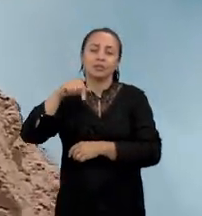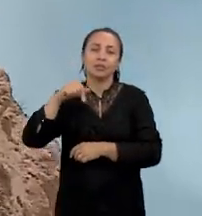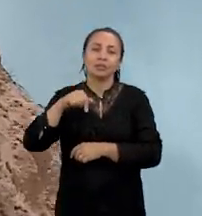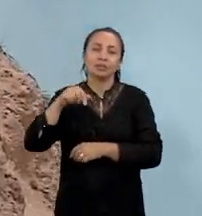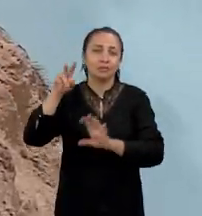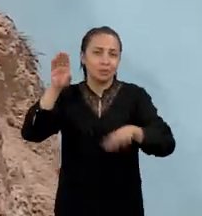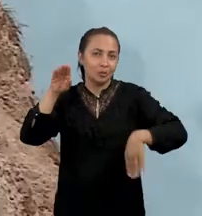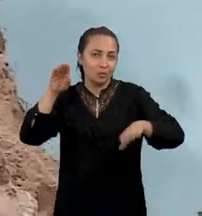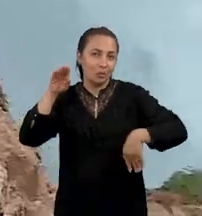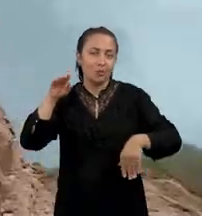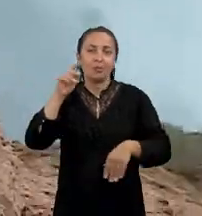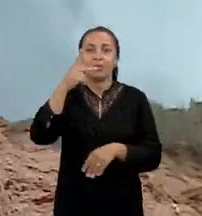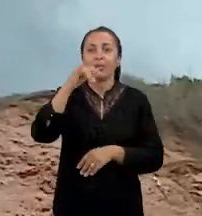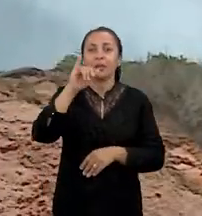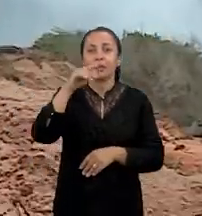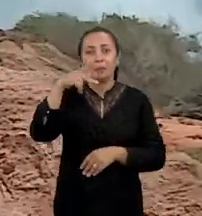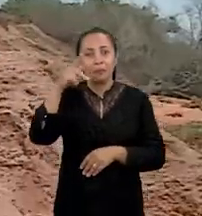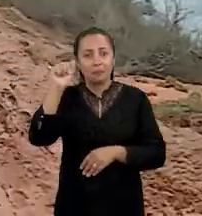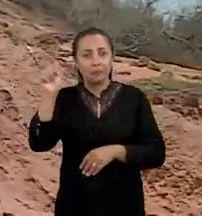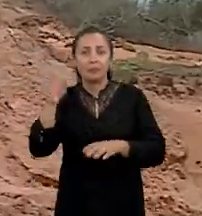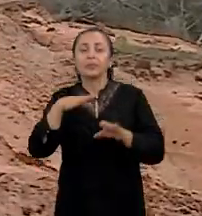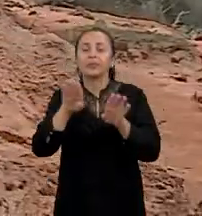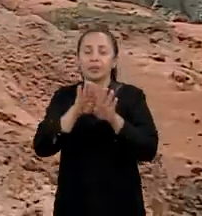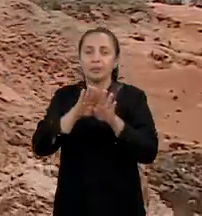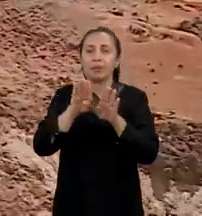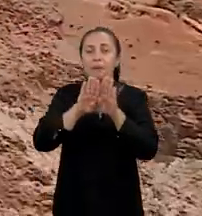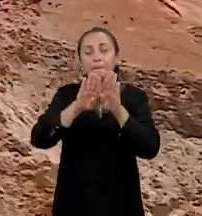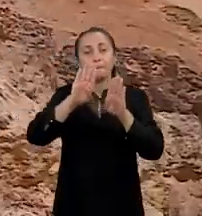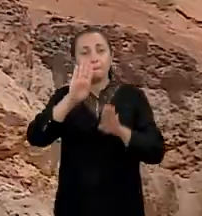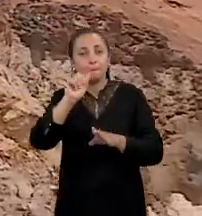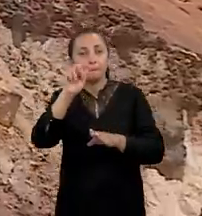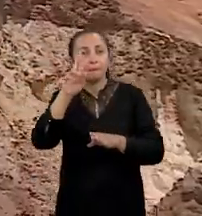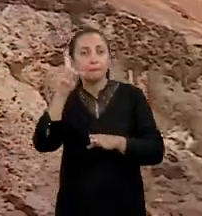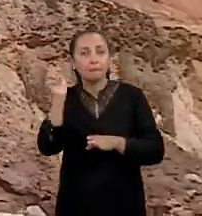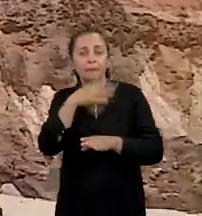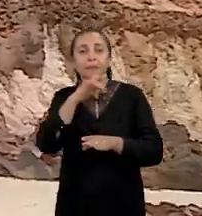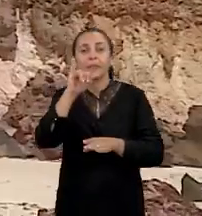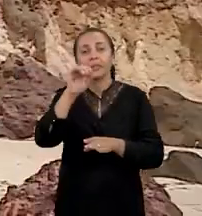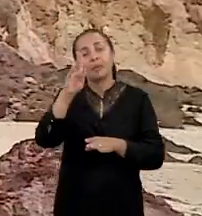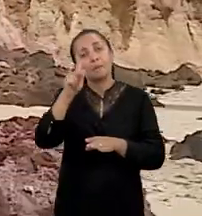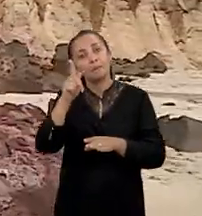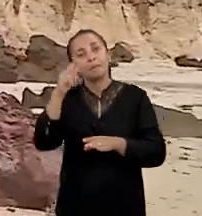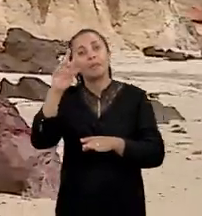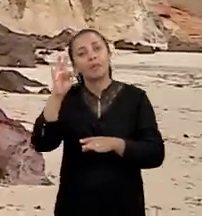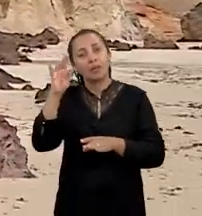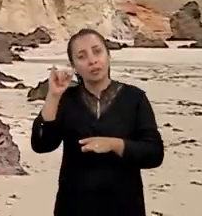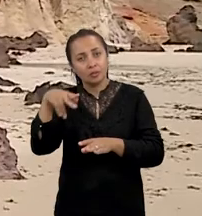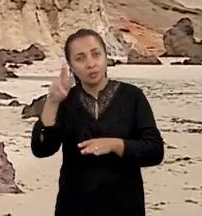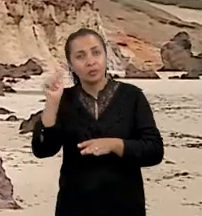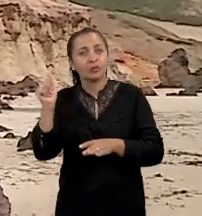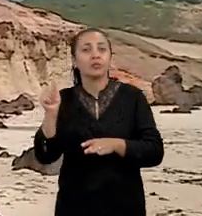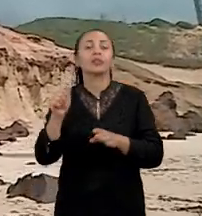especificamente aqui na Praia de Pipa e em Barra de Tabatinga, e apontasse ações que